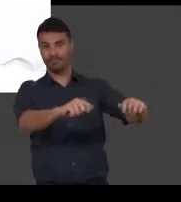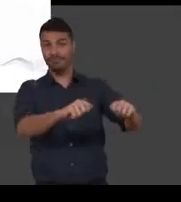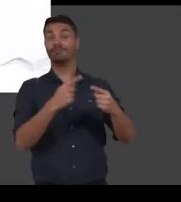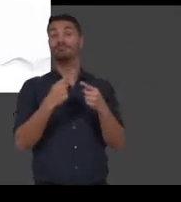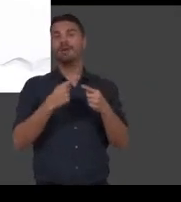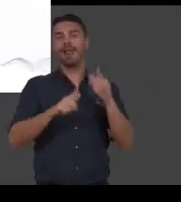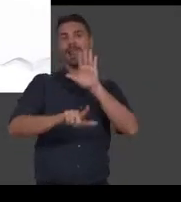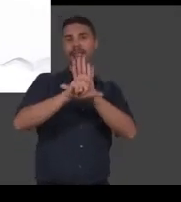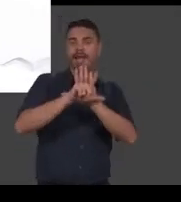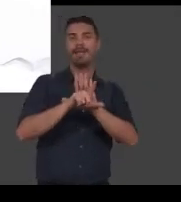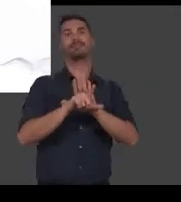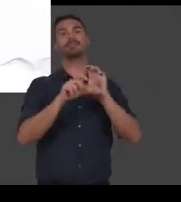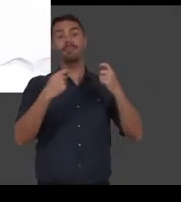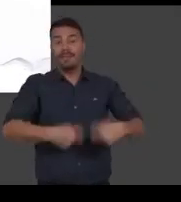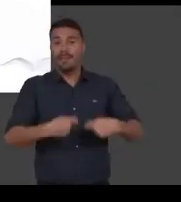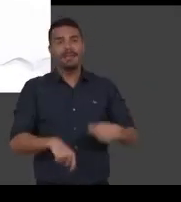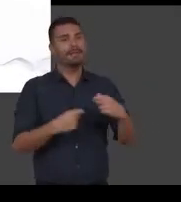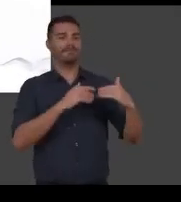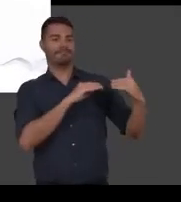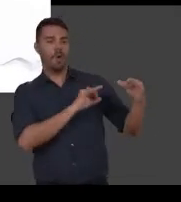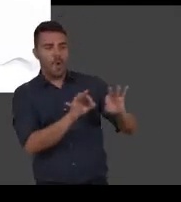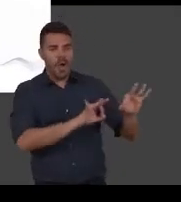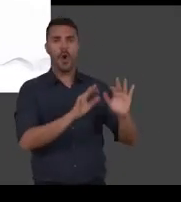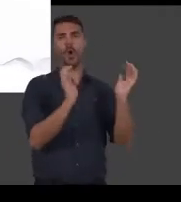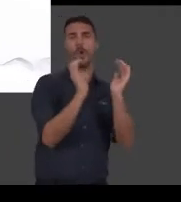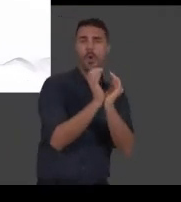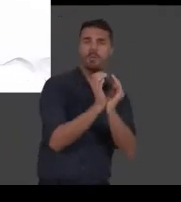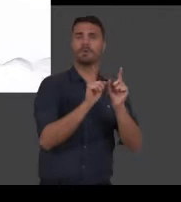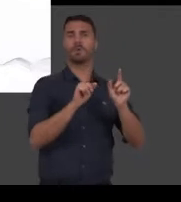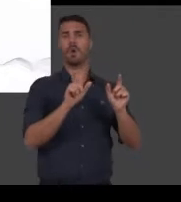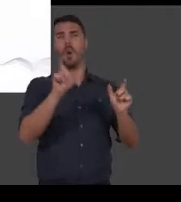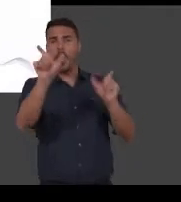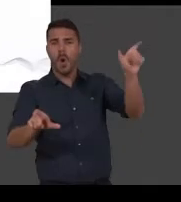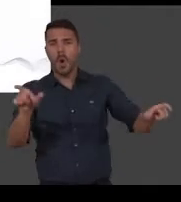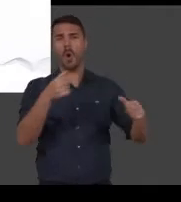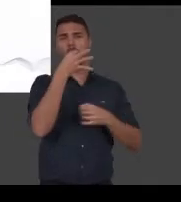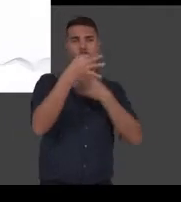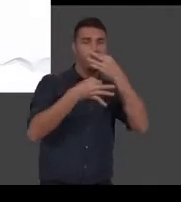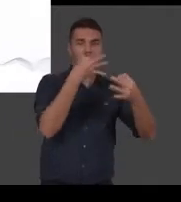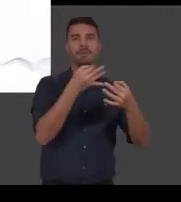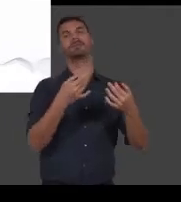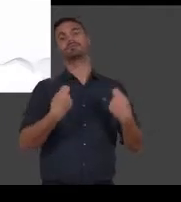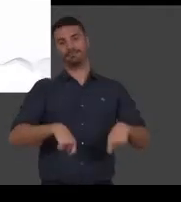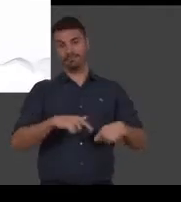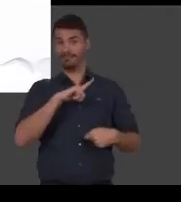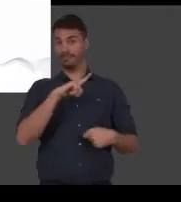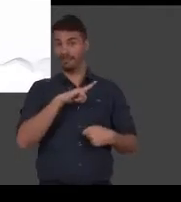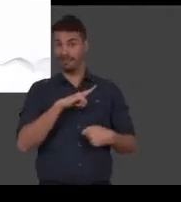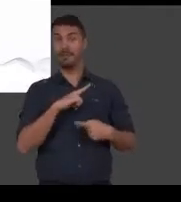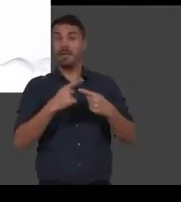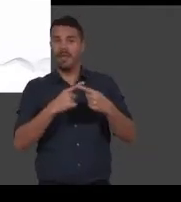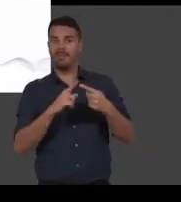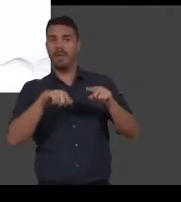de contas, as leis devem ser produto de uma construção coletiva, onde todos os pontos de vista são levados em conta. No